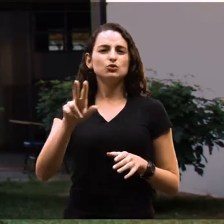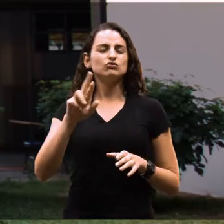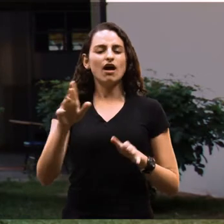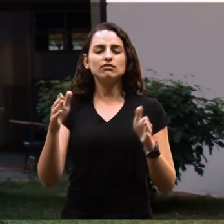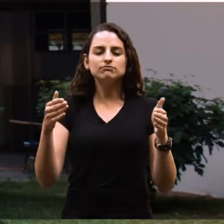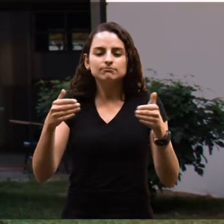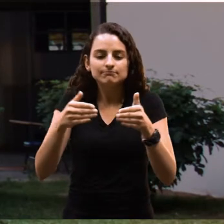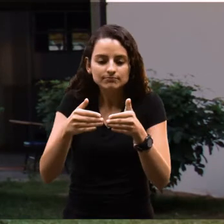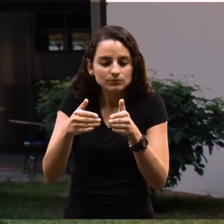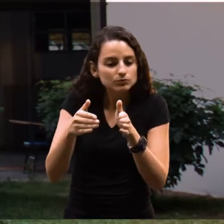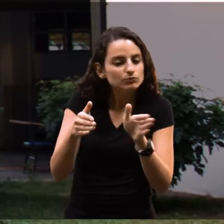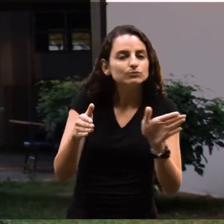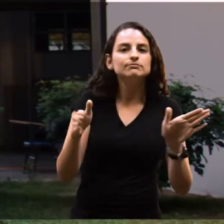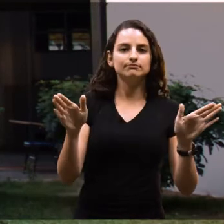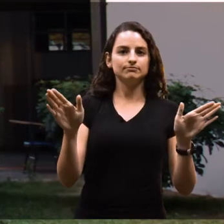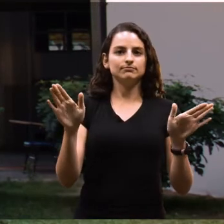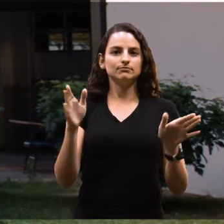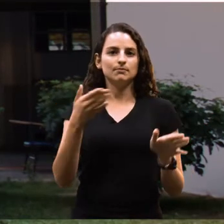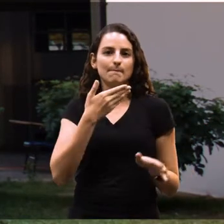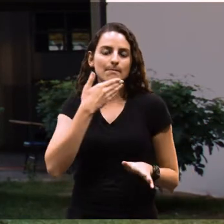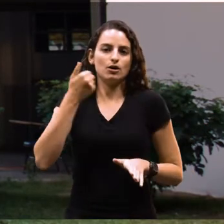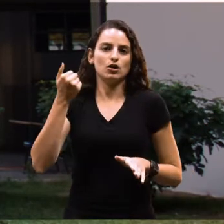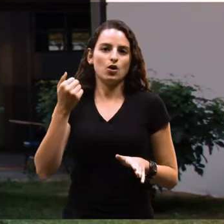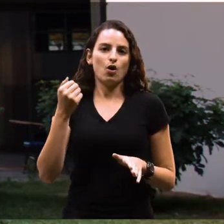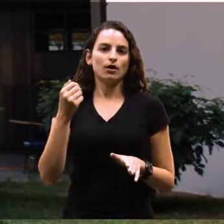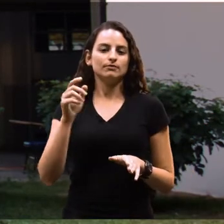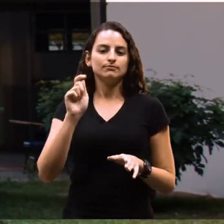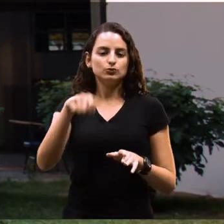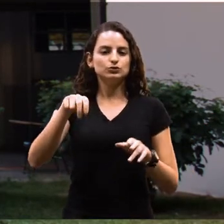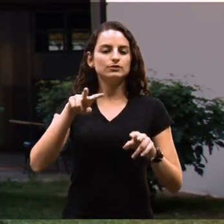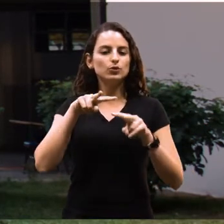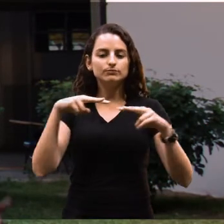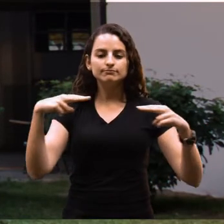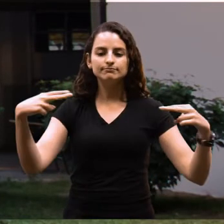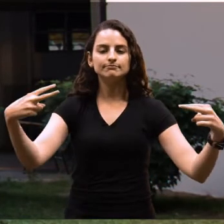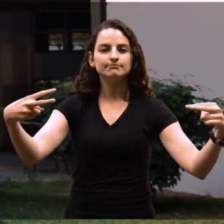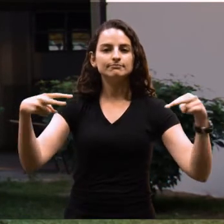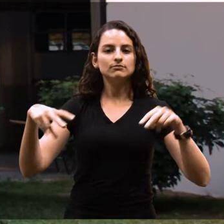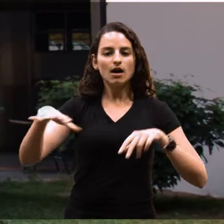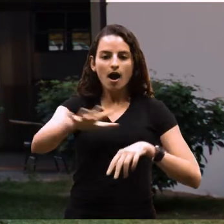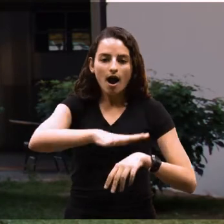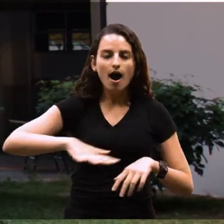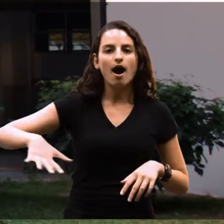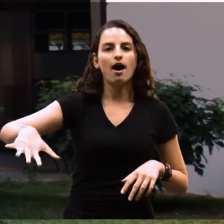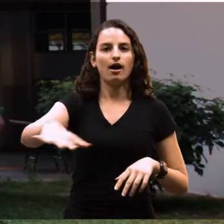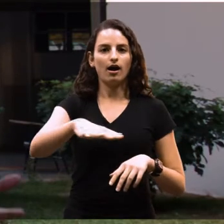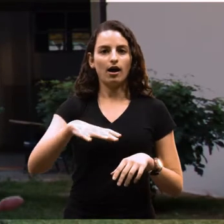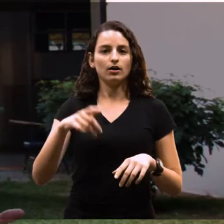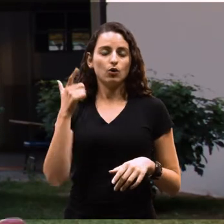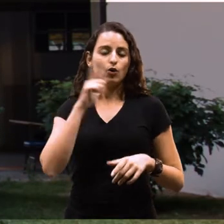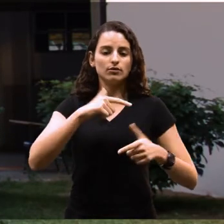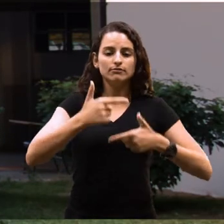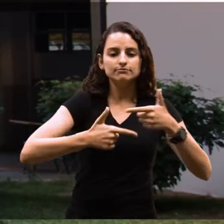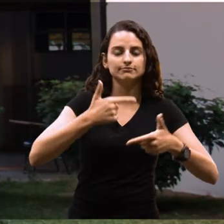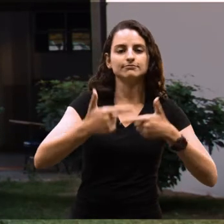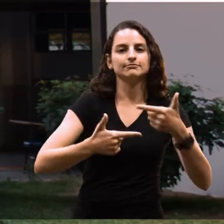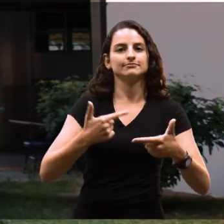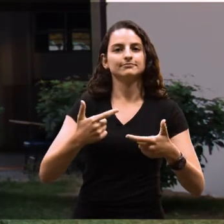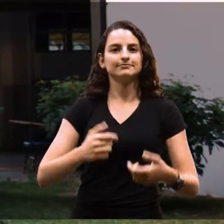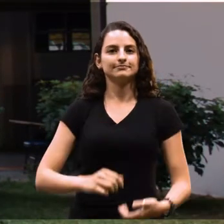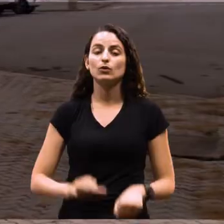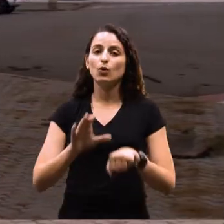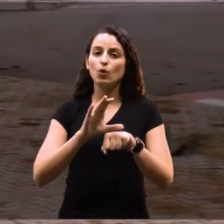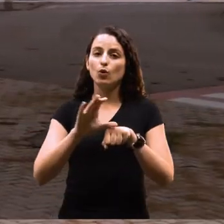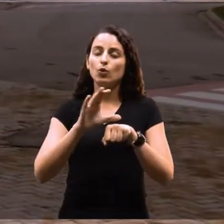algo tão específico. Isso dá uma visão ampla para você conseguir fazer atuação no mercado